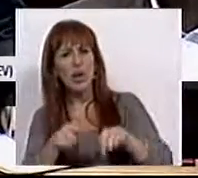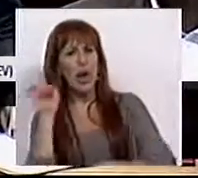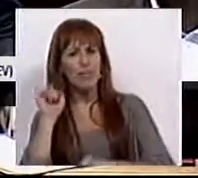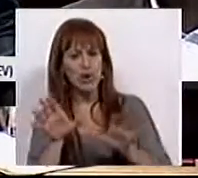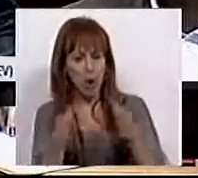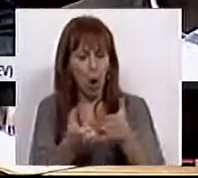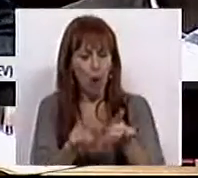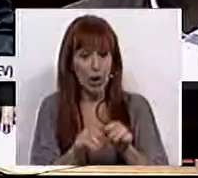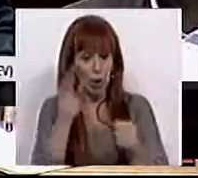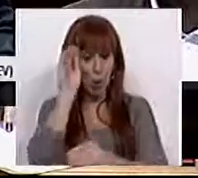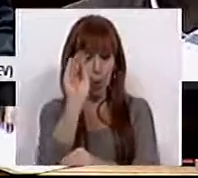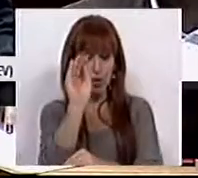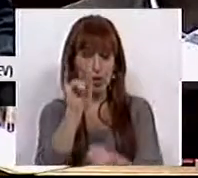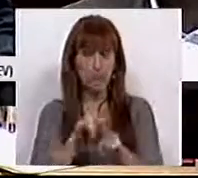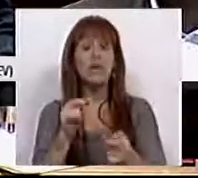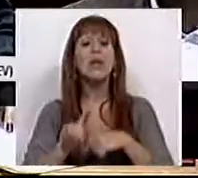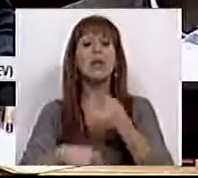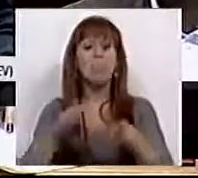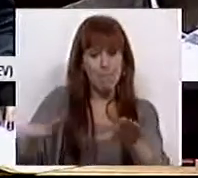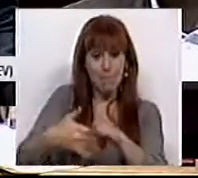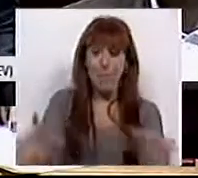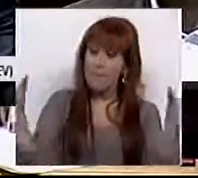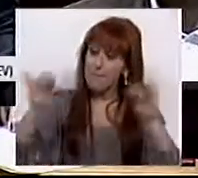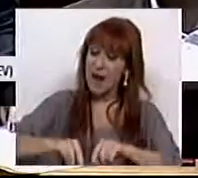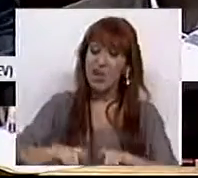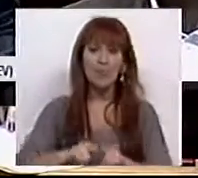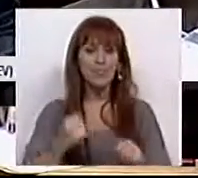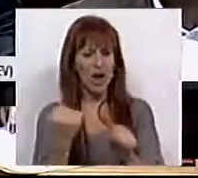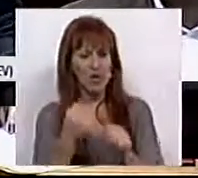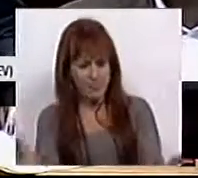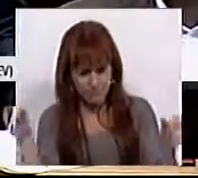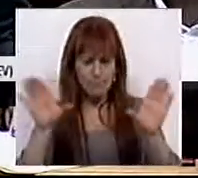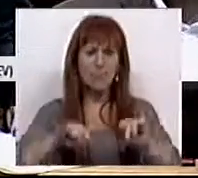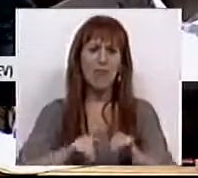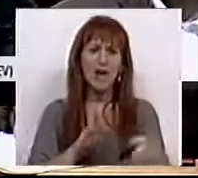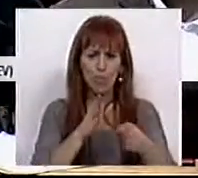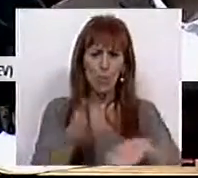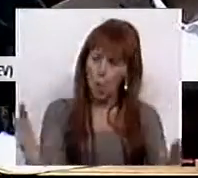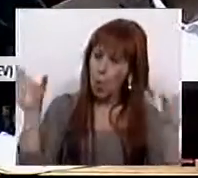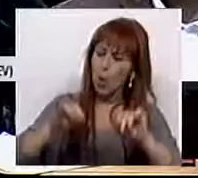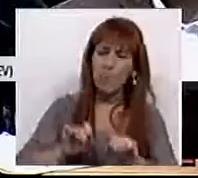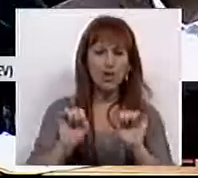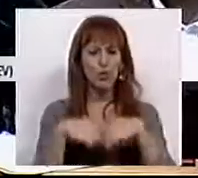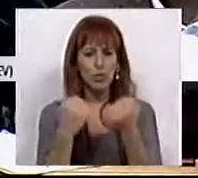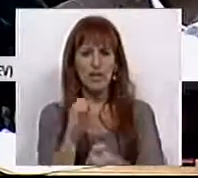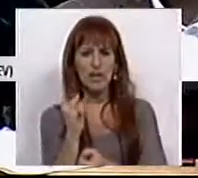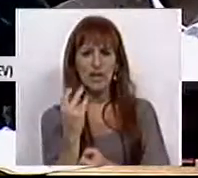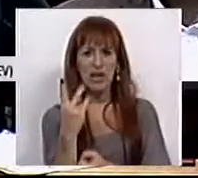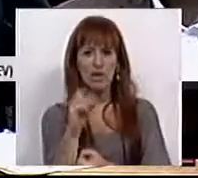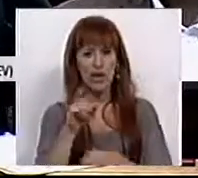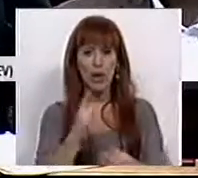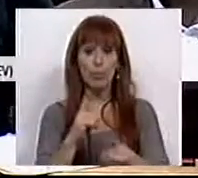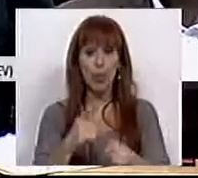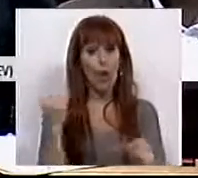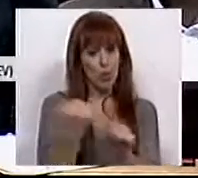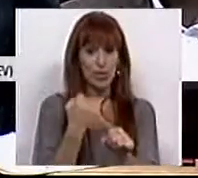importante órgão consultivo para mais participação, mais ação, mais intervenção da sociedade civil, porque